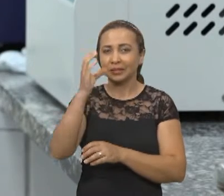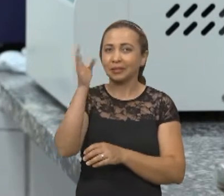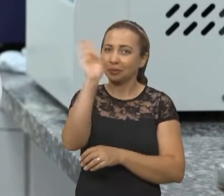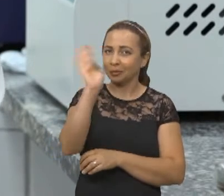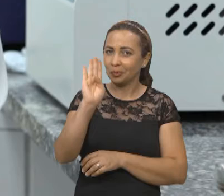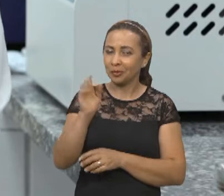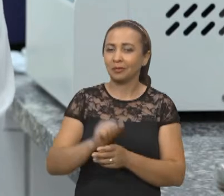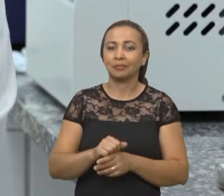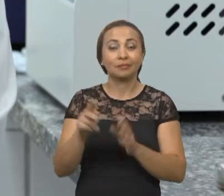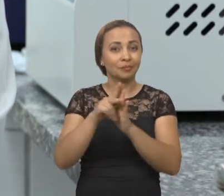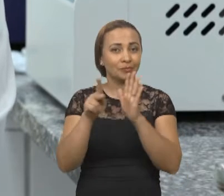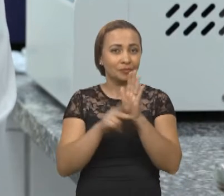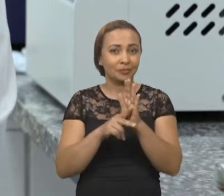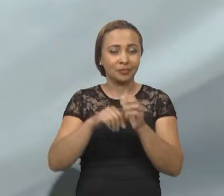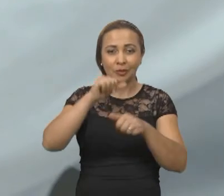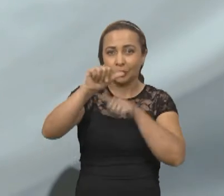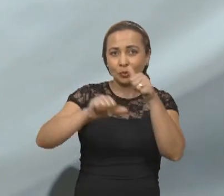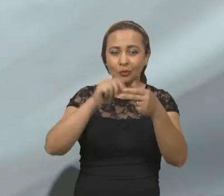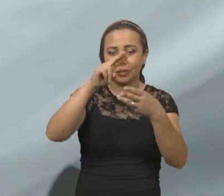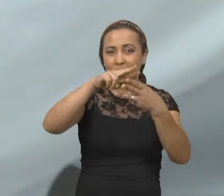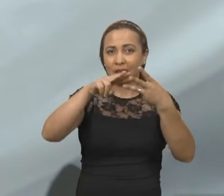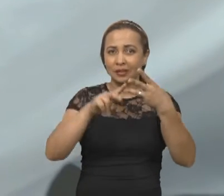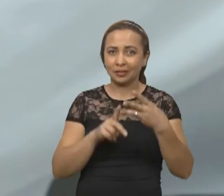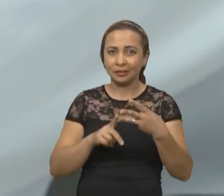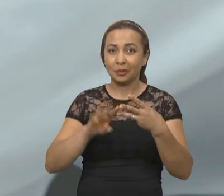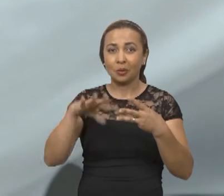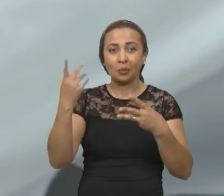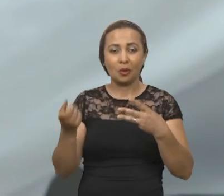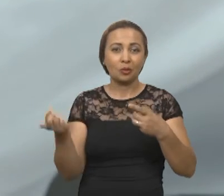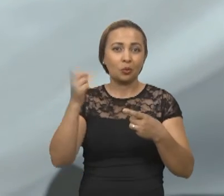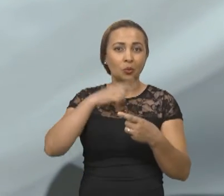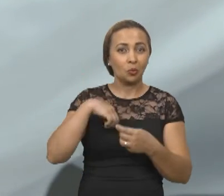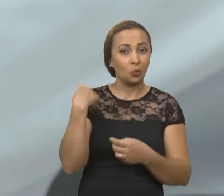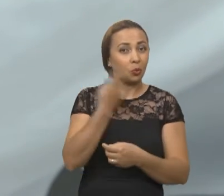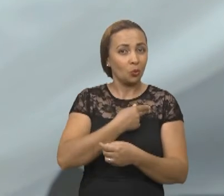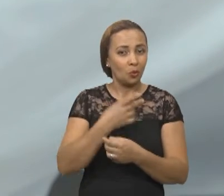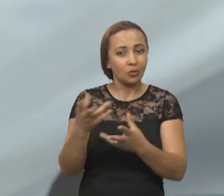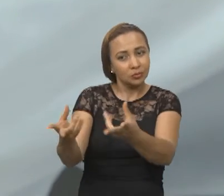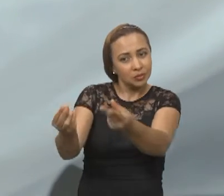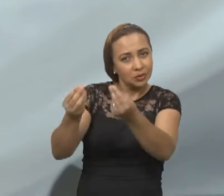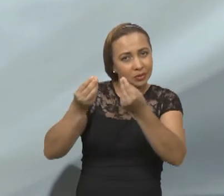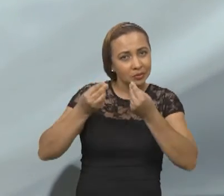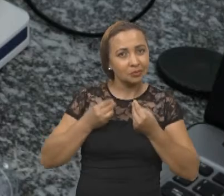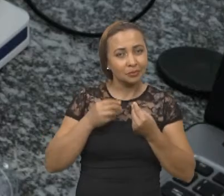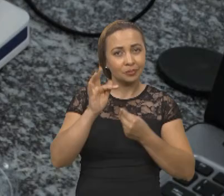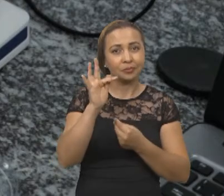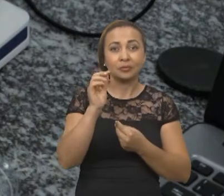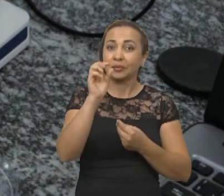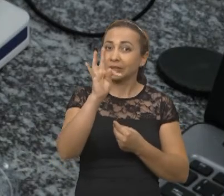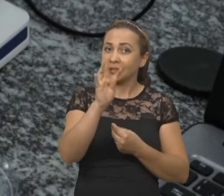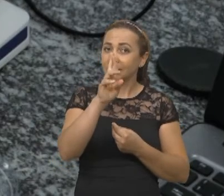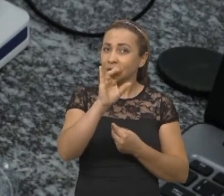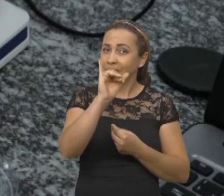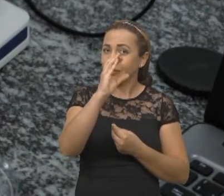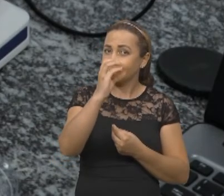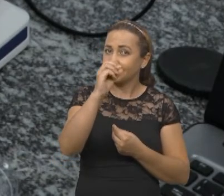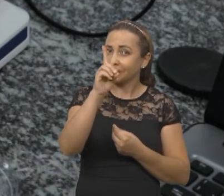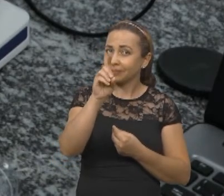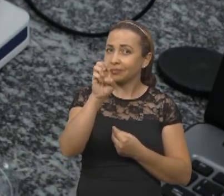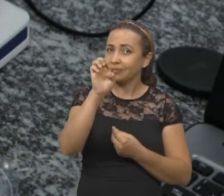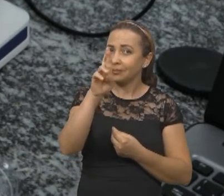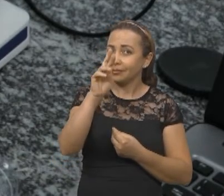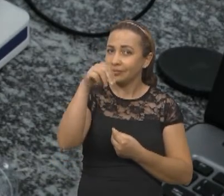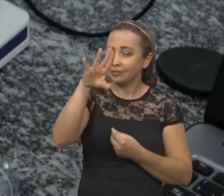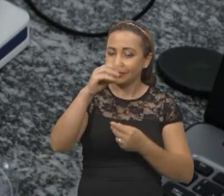projeto é desenvolvido em três etapas quando adquirimos os fungos que nós chamamos de tricoderma ele